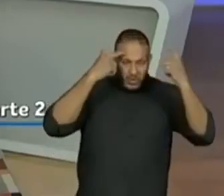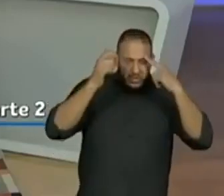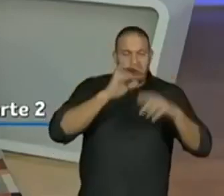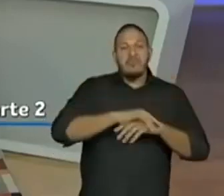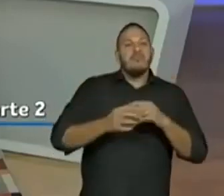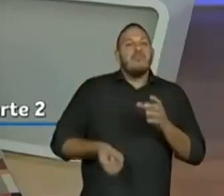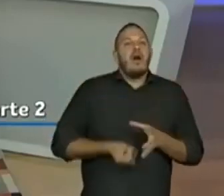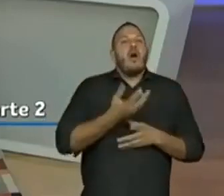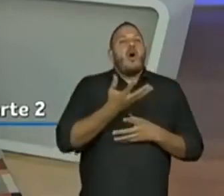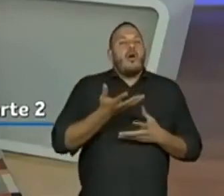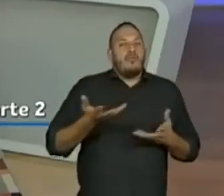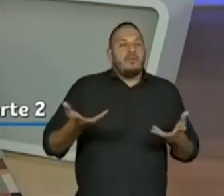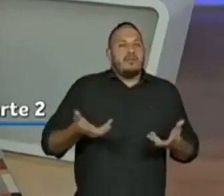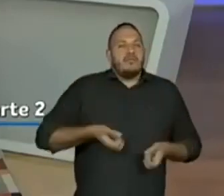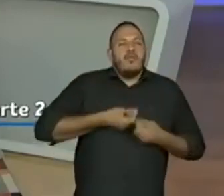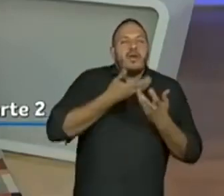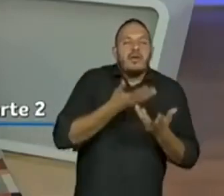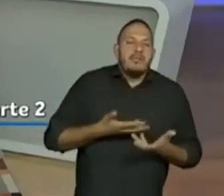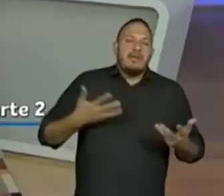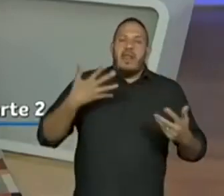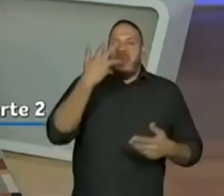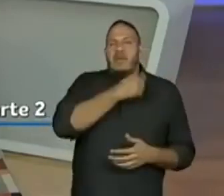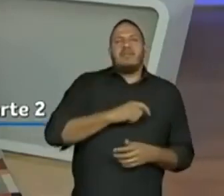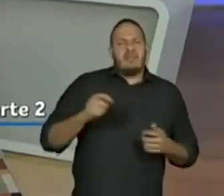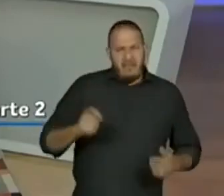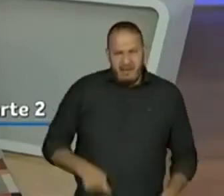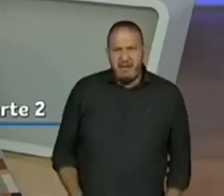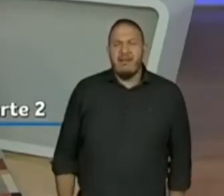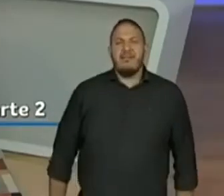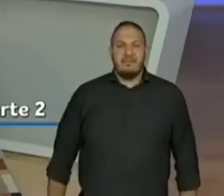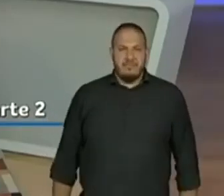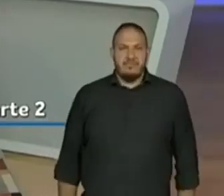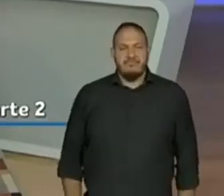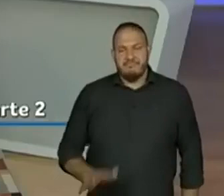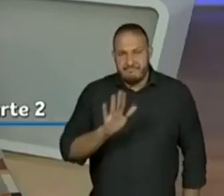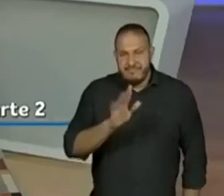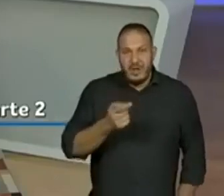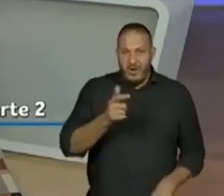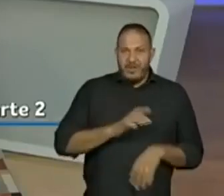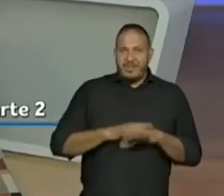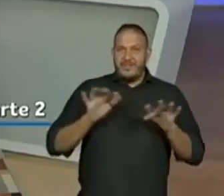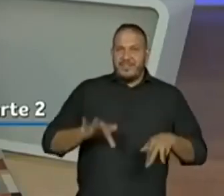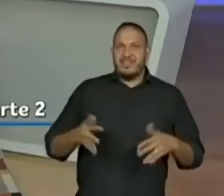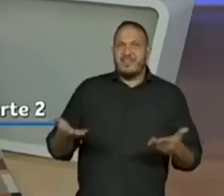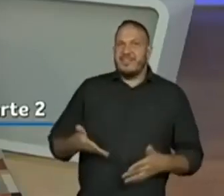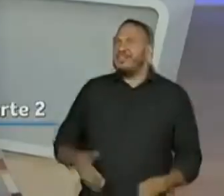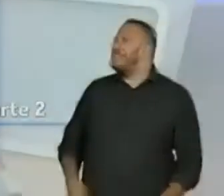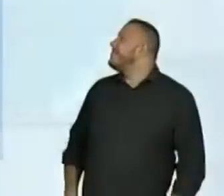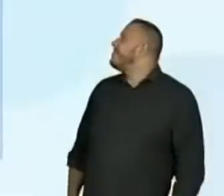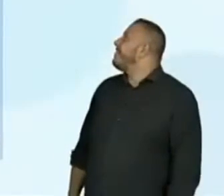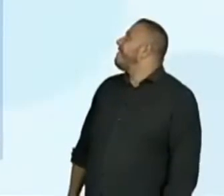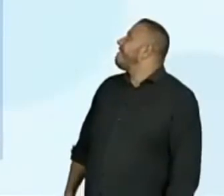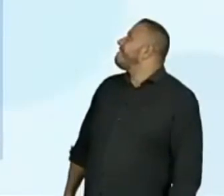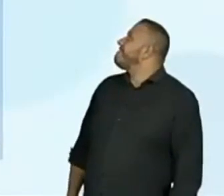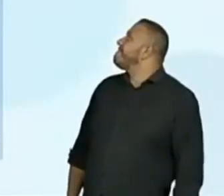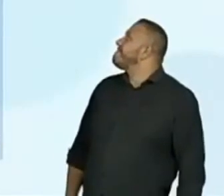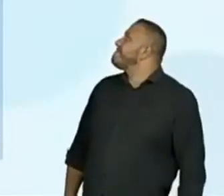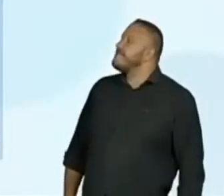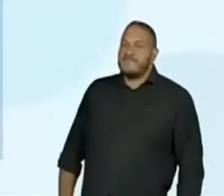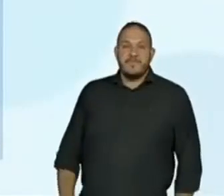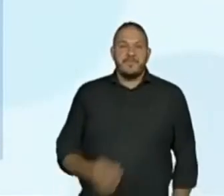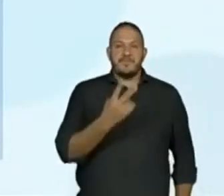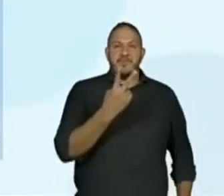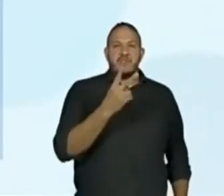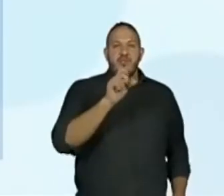obra, num livro. Dá mesmo, gente. Finalizando aqui, em 28